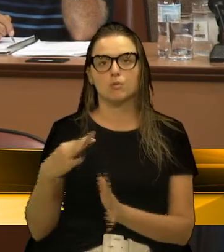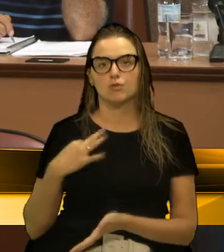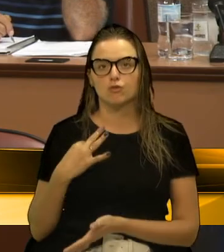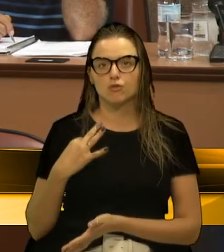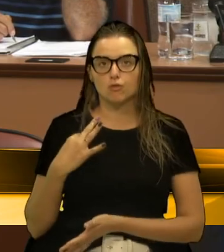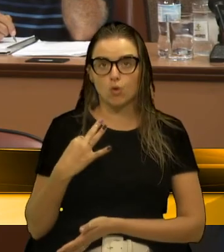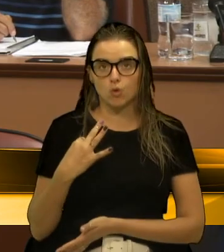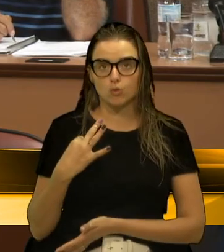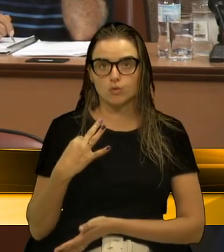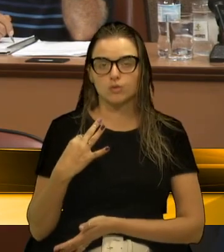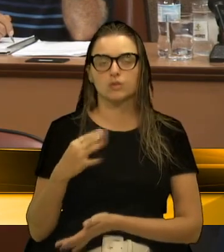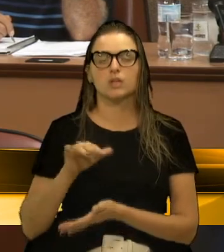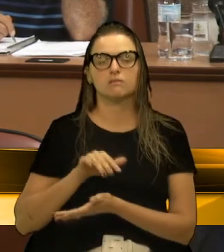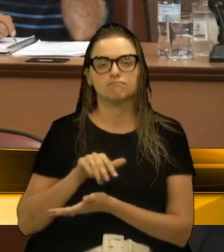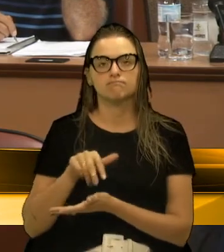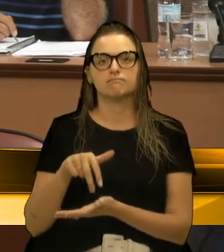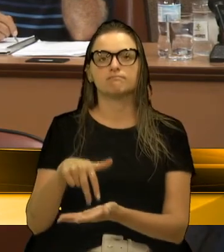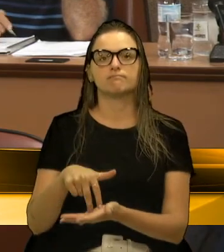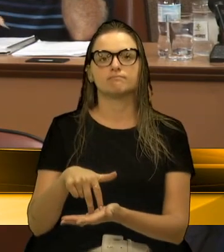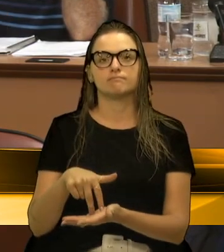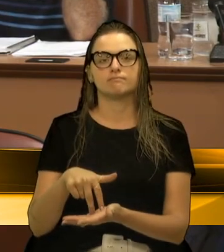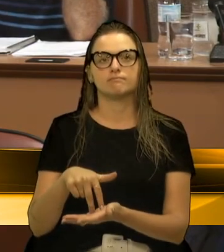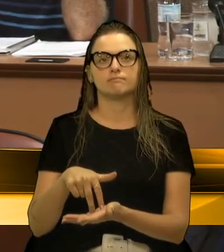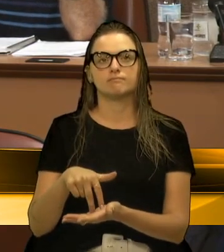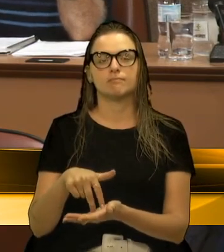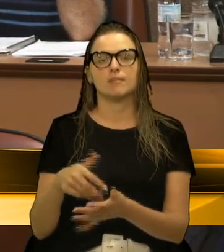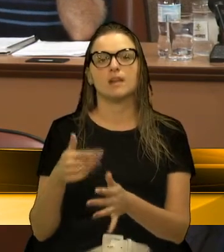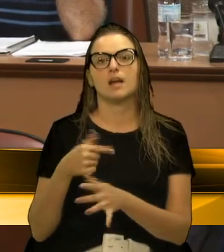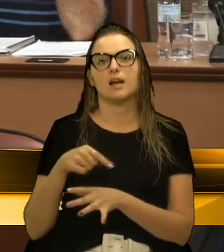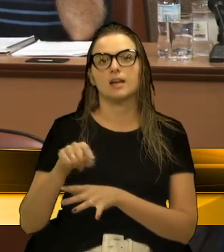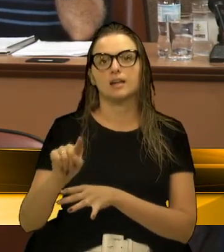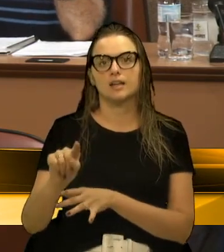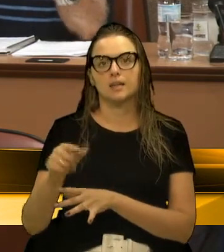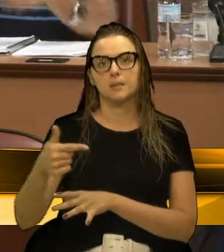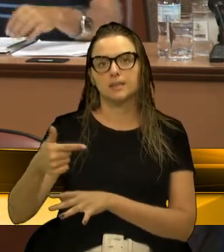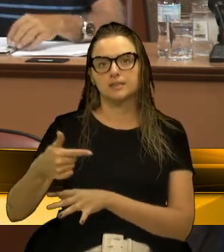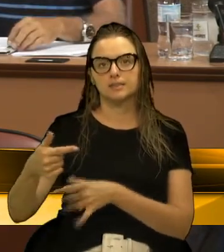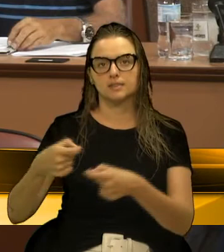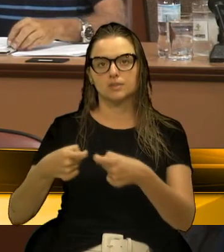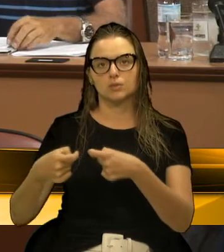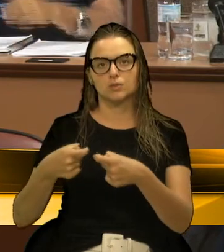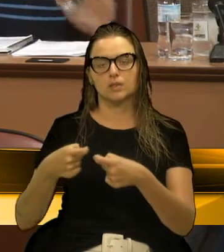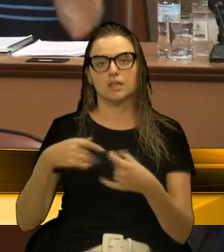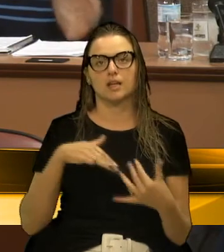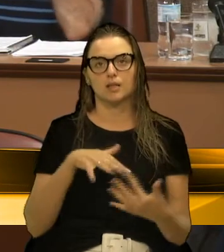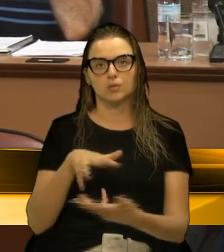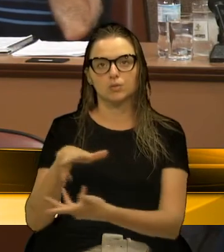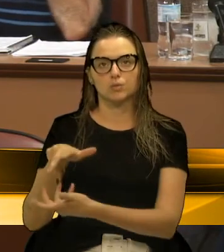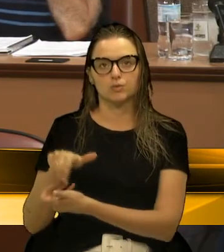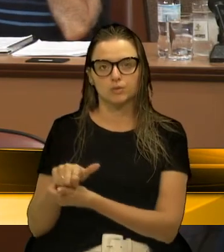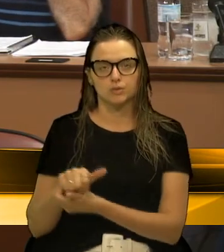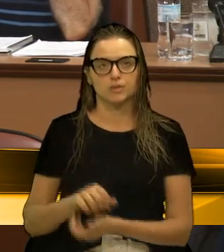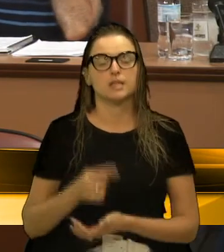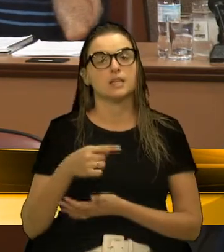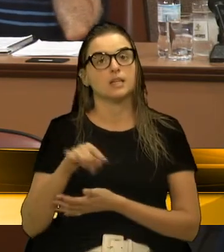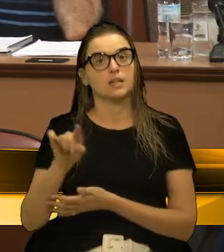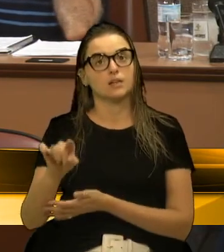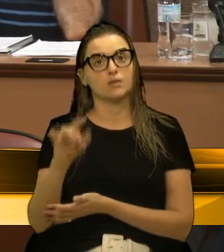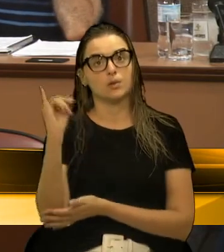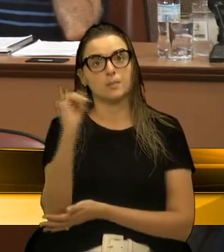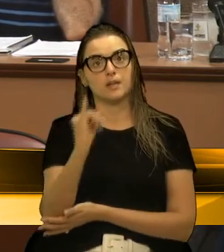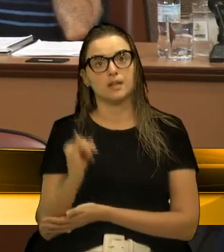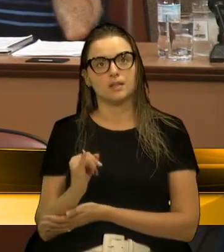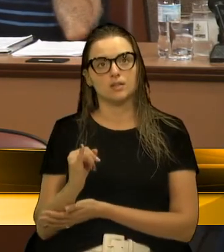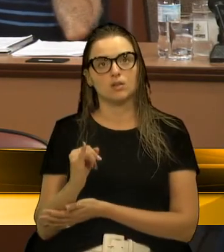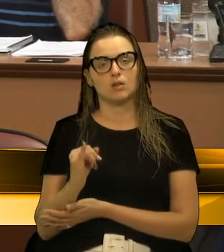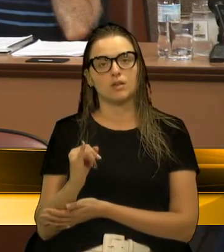prontificou a ir para a guerra, para a Segunda Guerra Mundial. Ele foi para a Itália combater o